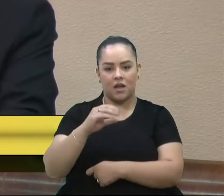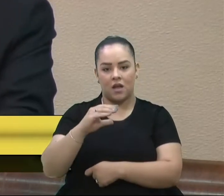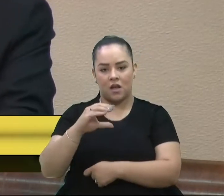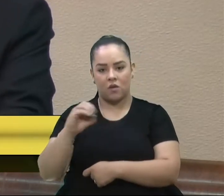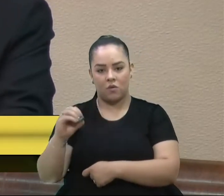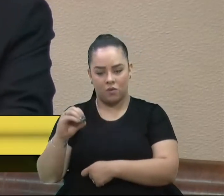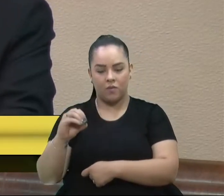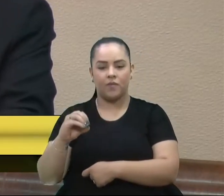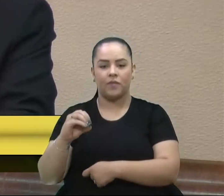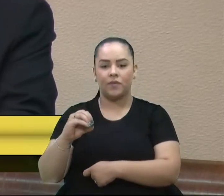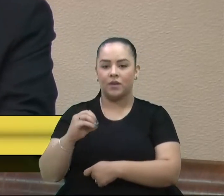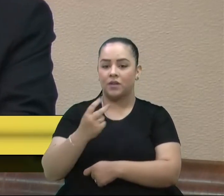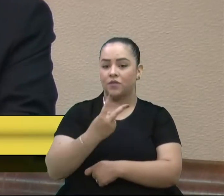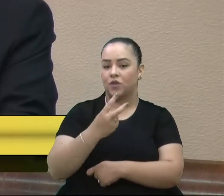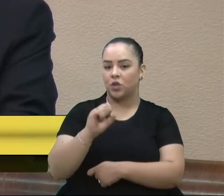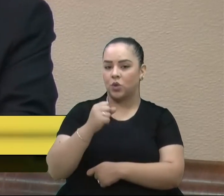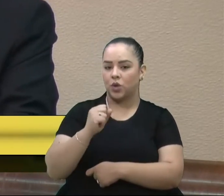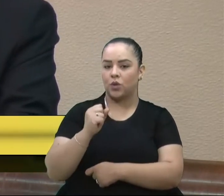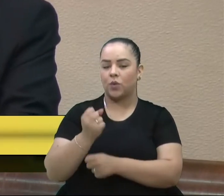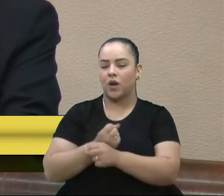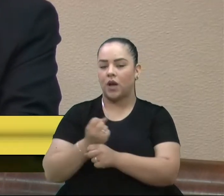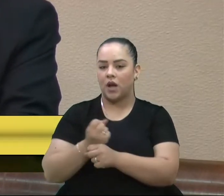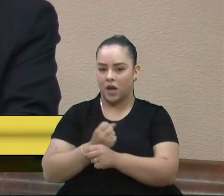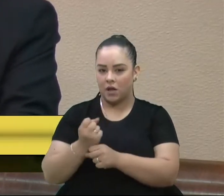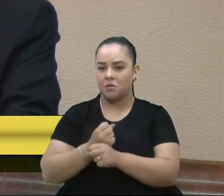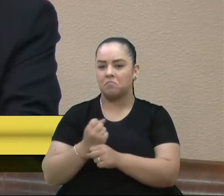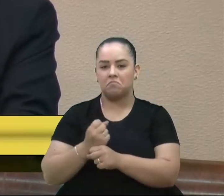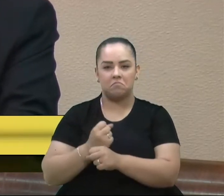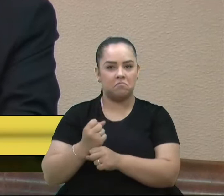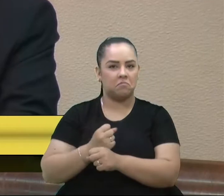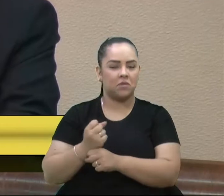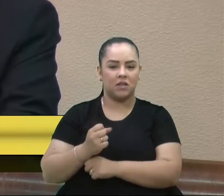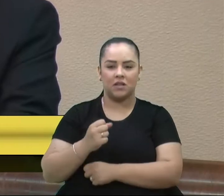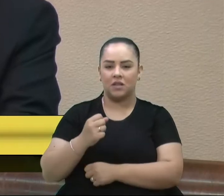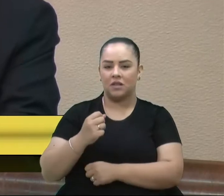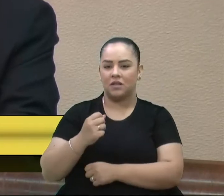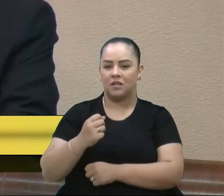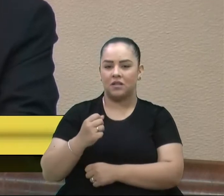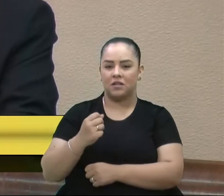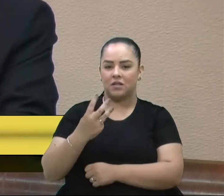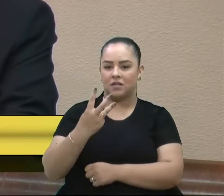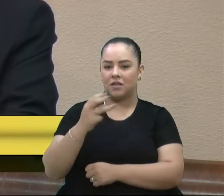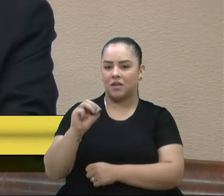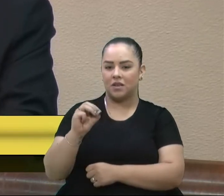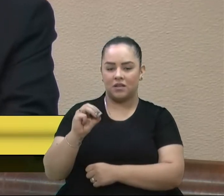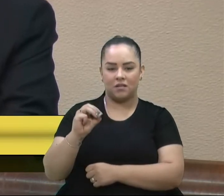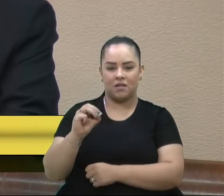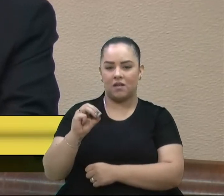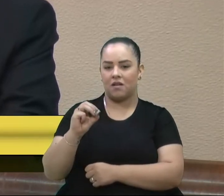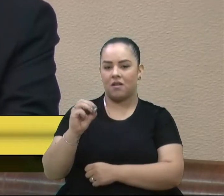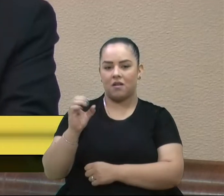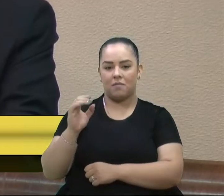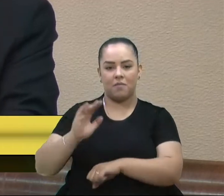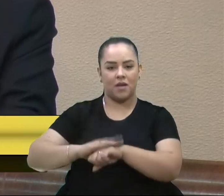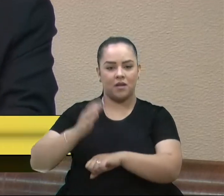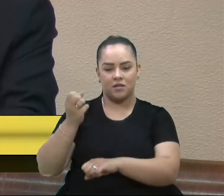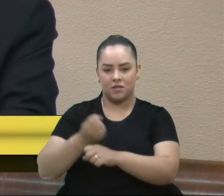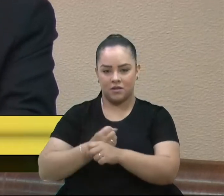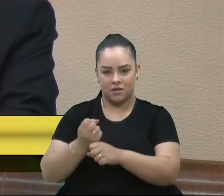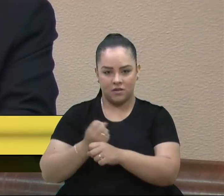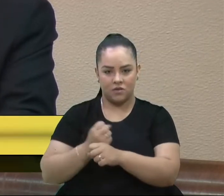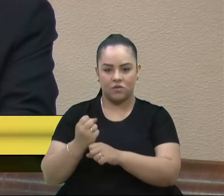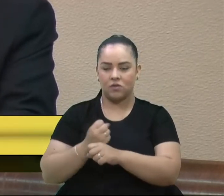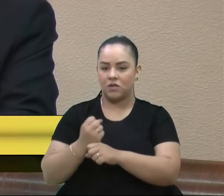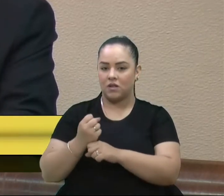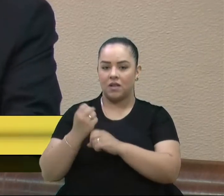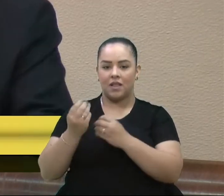nesses 28 anos, ou seja, quase uma, quase três décadas de existência, procurou oferecer ao